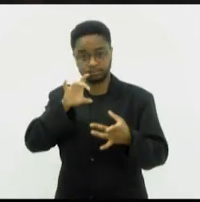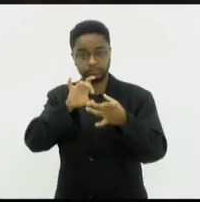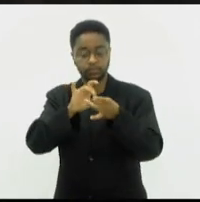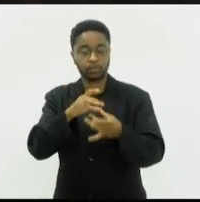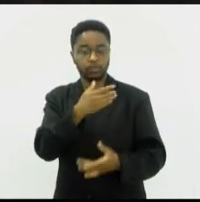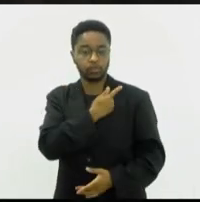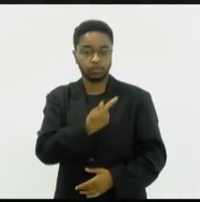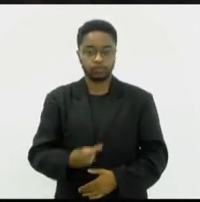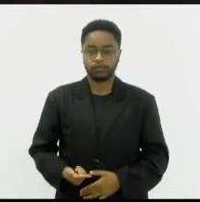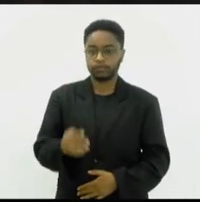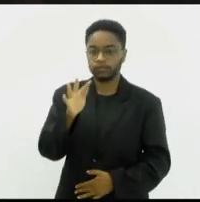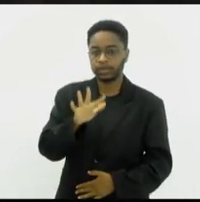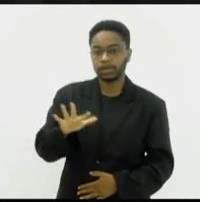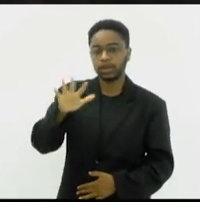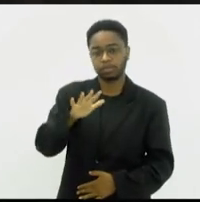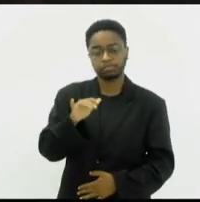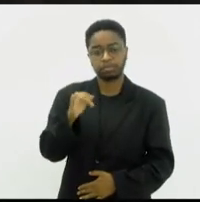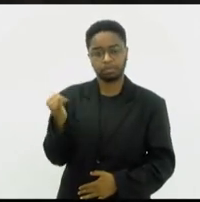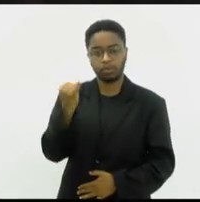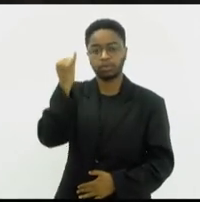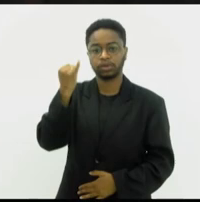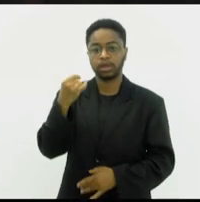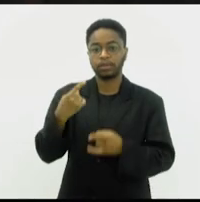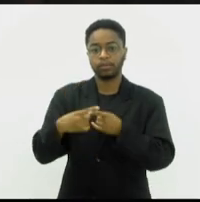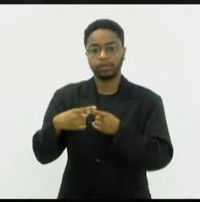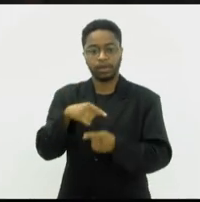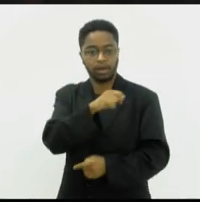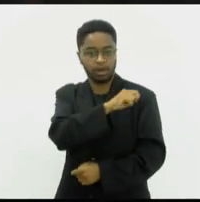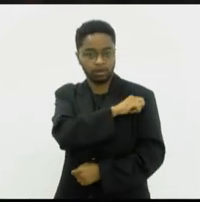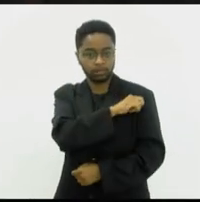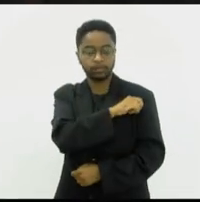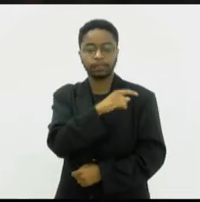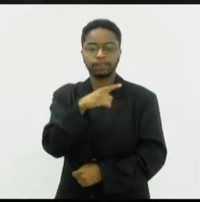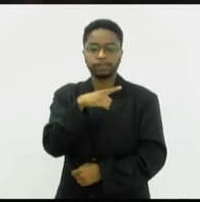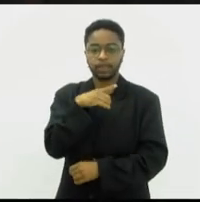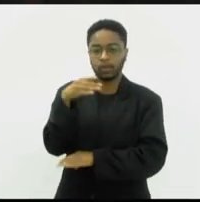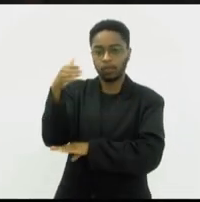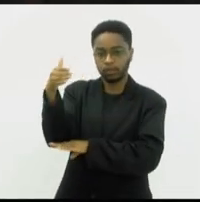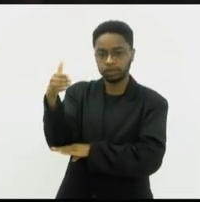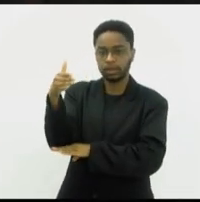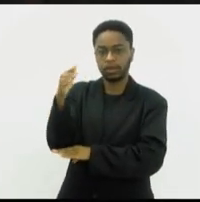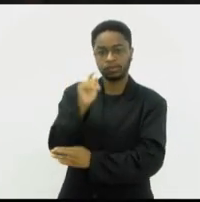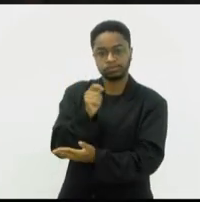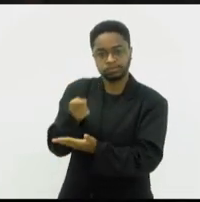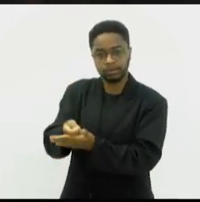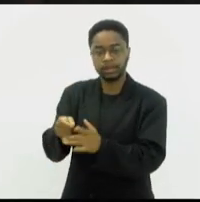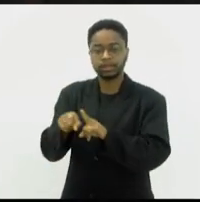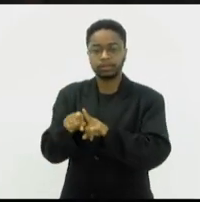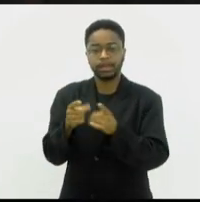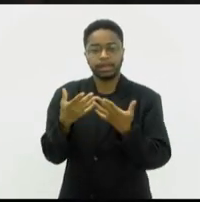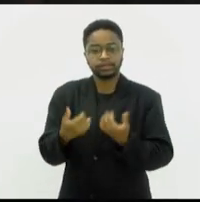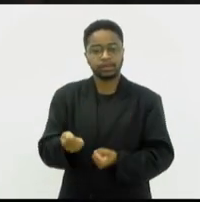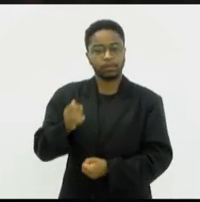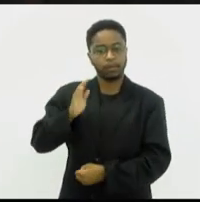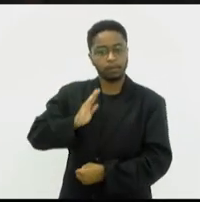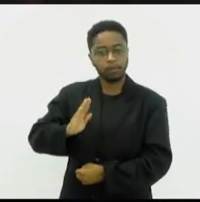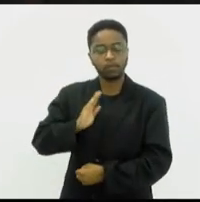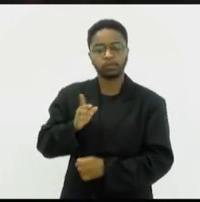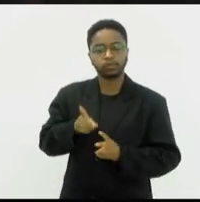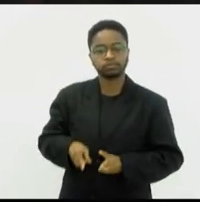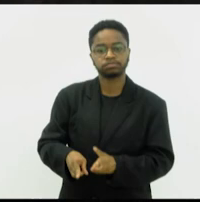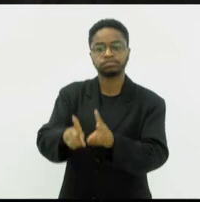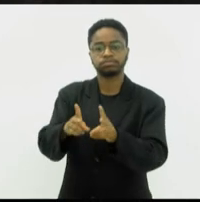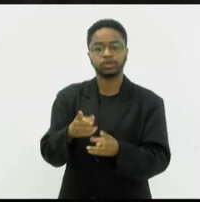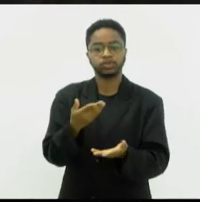Esses alunos, além de hospedagem, terão também a bolsa para se manter estudando